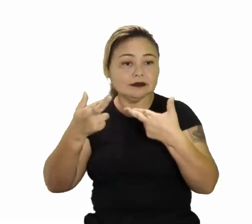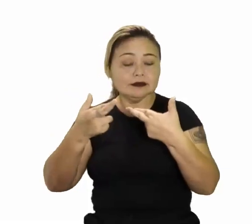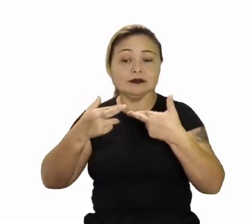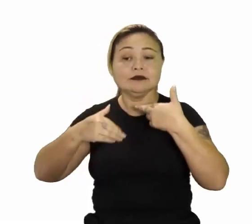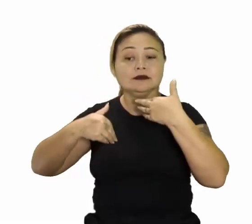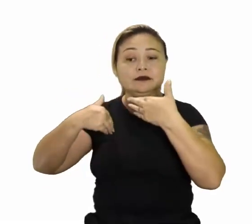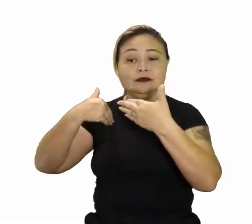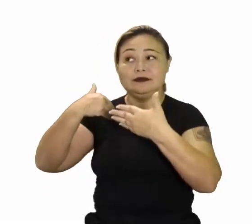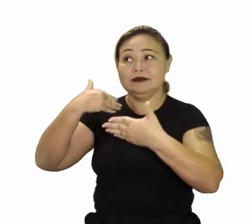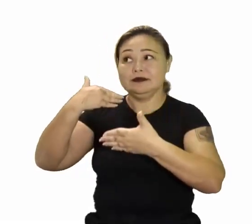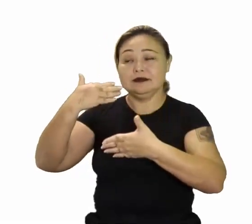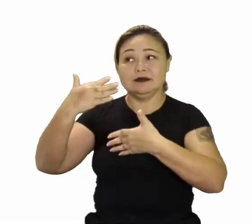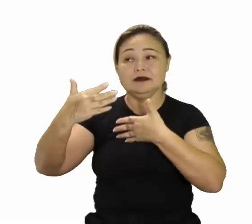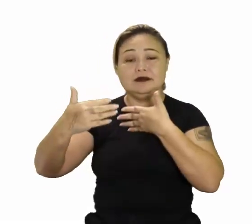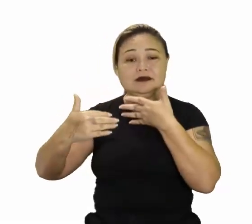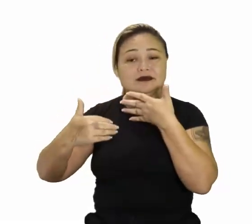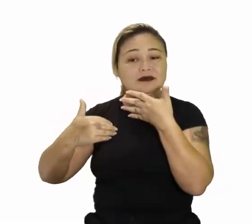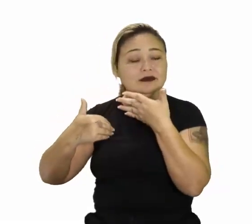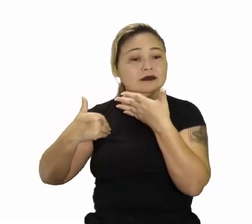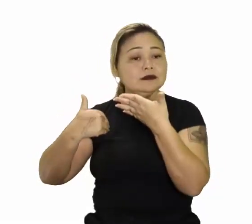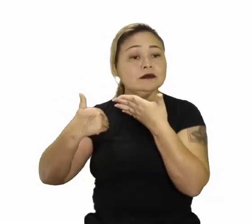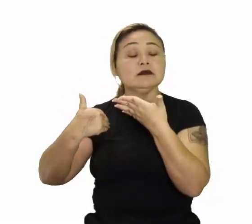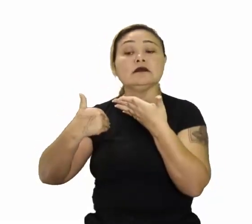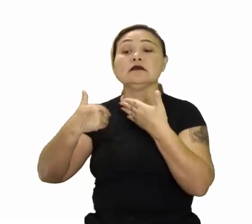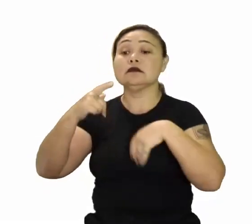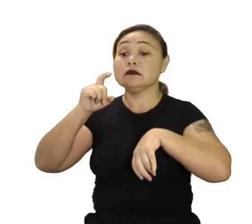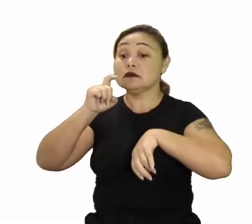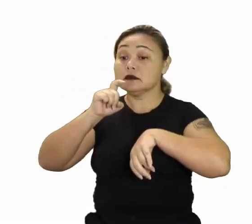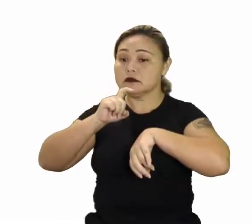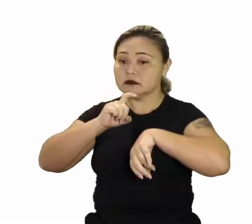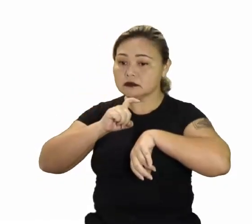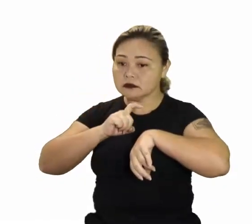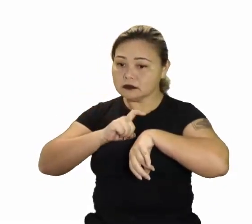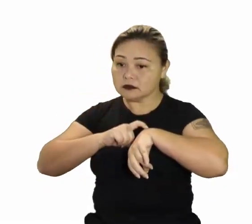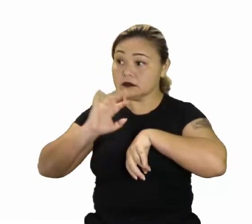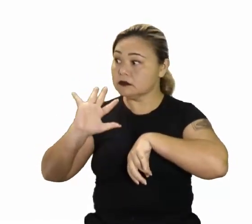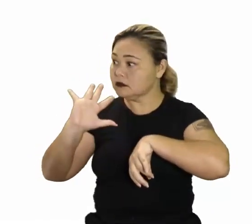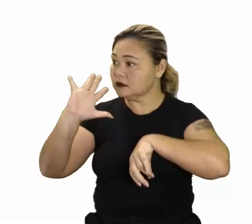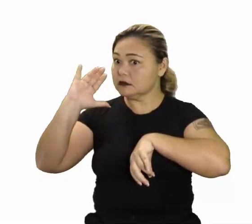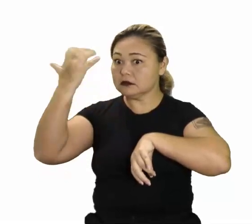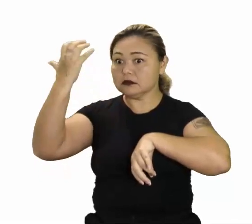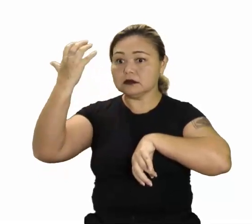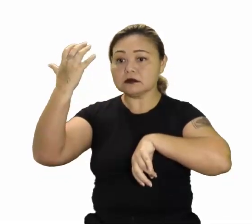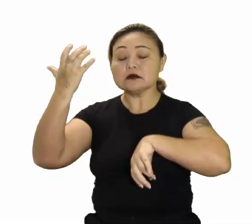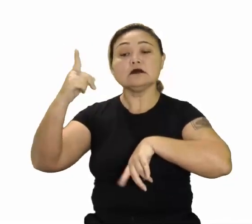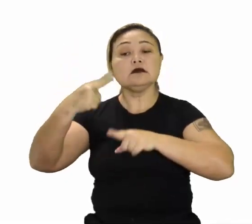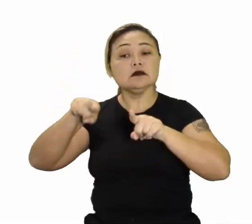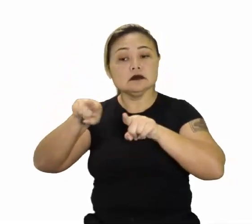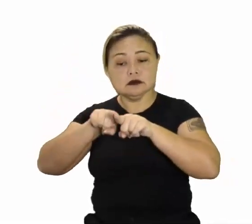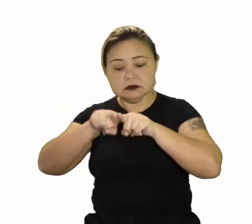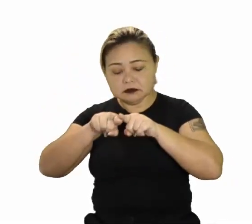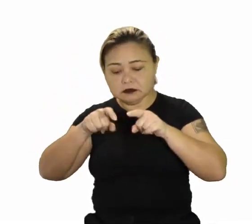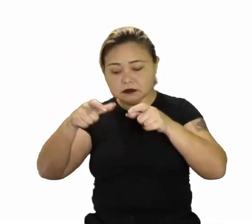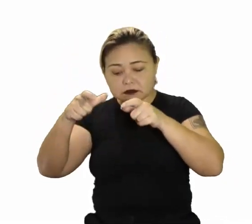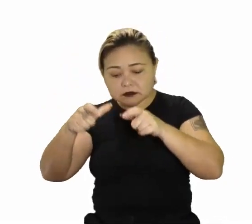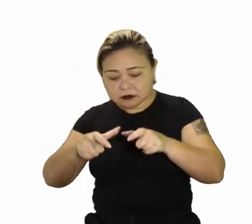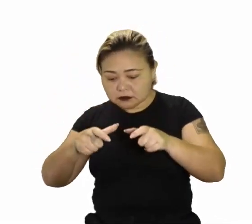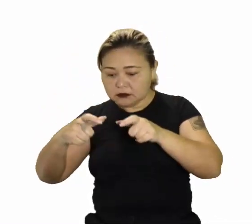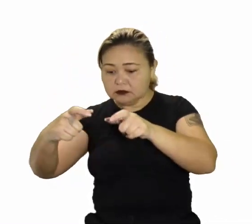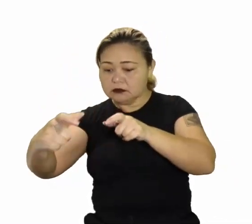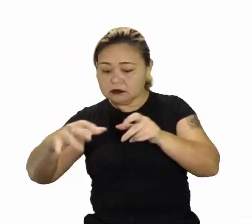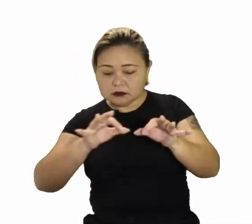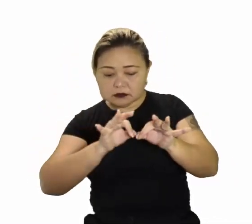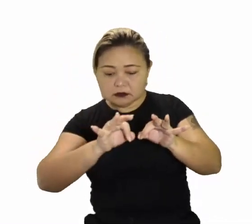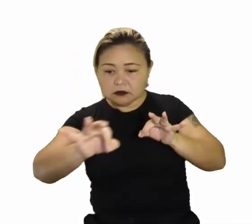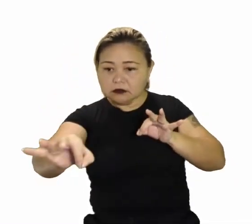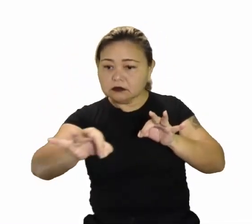o processo temporais e espaciais. O que significa isso,